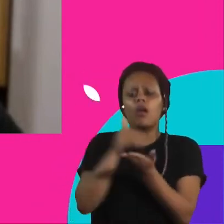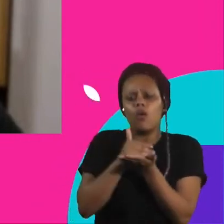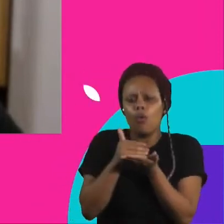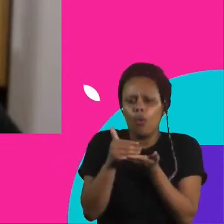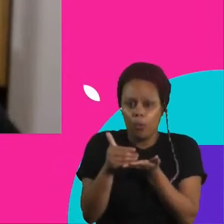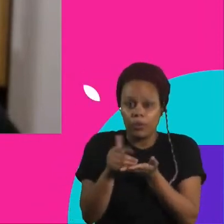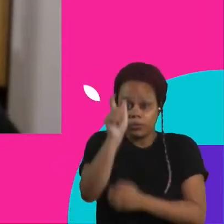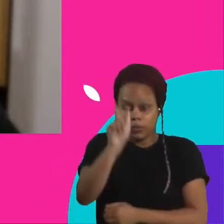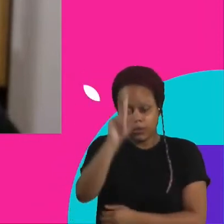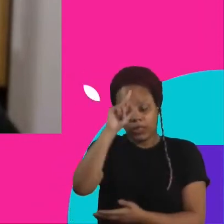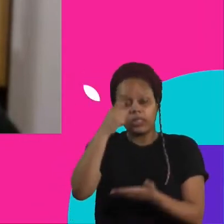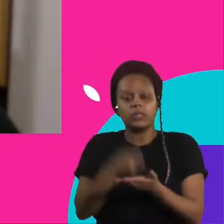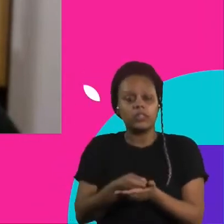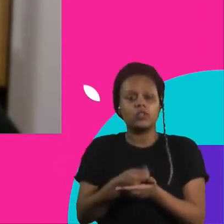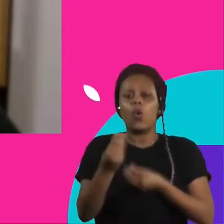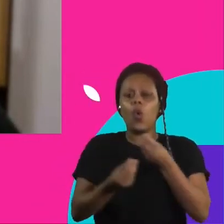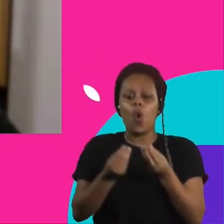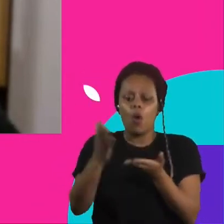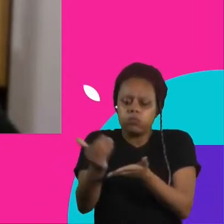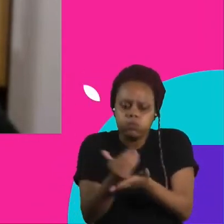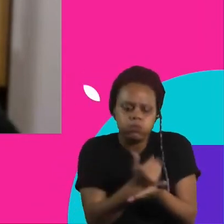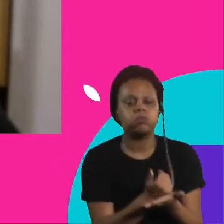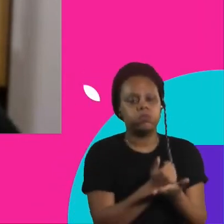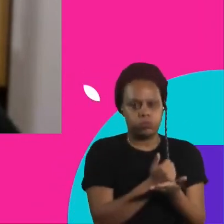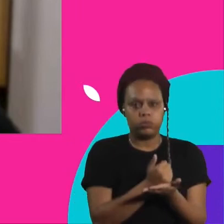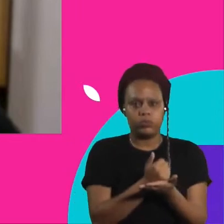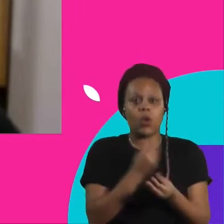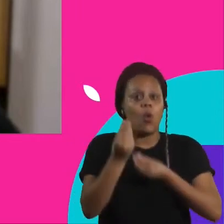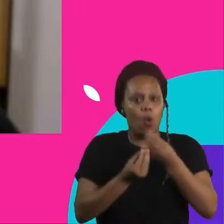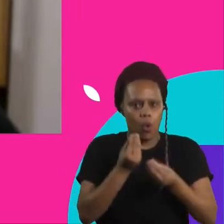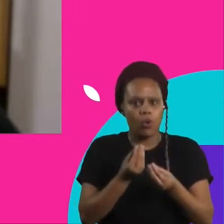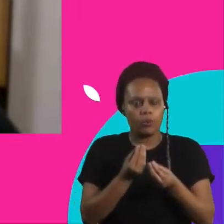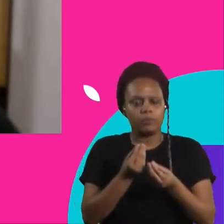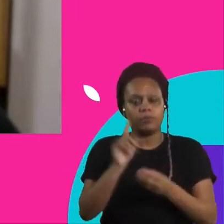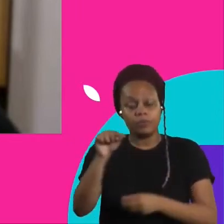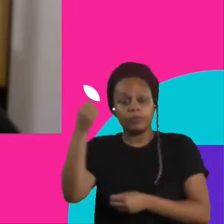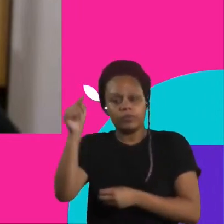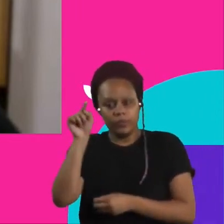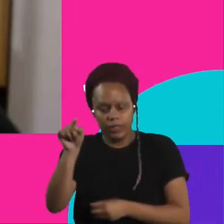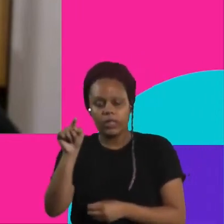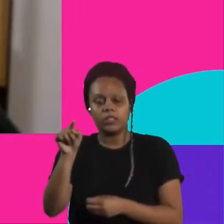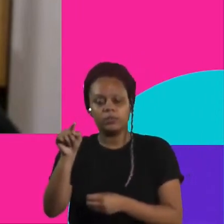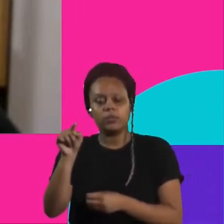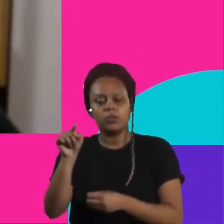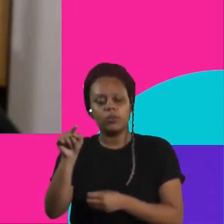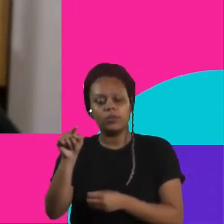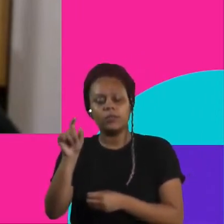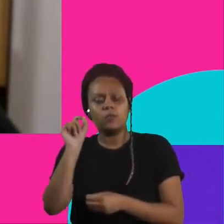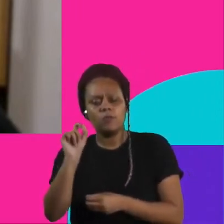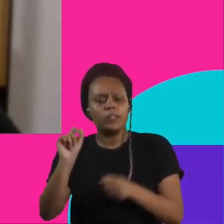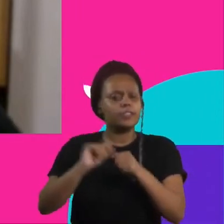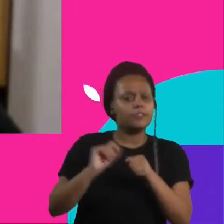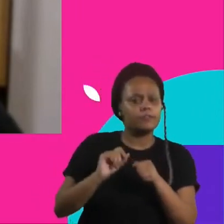coletar e depois eles são analisados por pessoas e essas pessoas decidem o que abrir, como abrir e o que fazer com